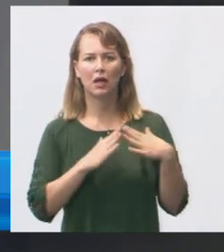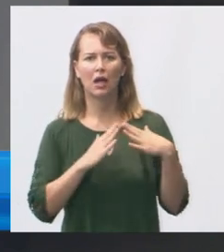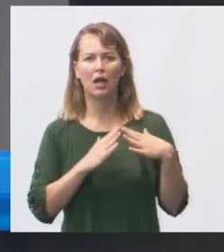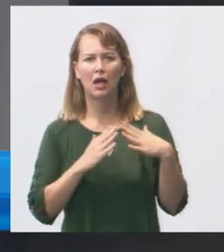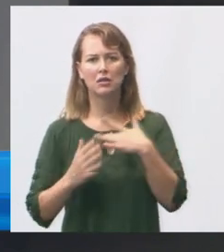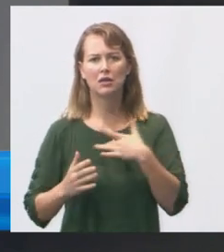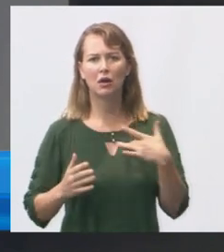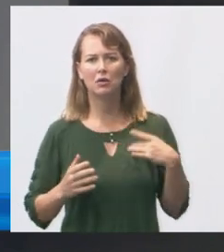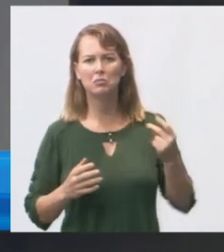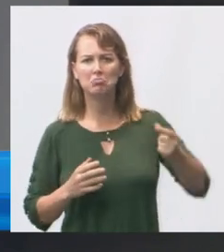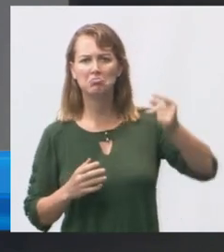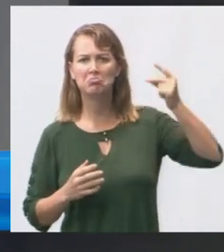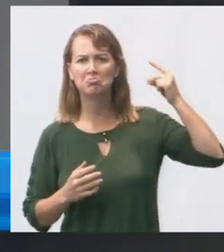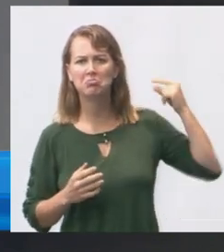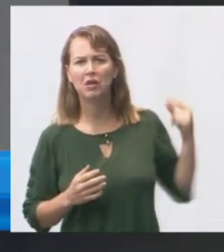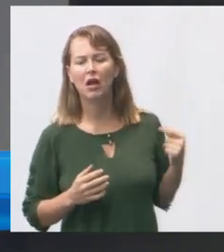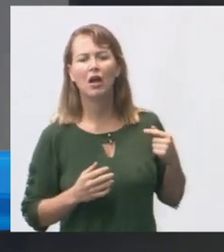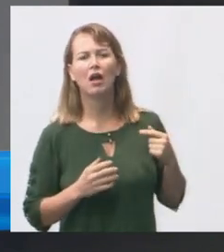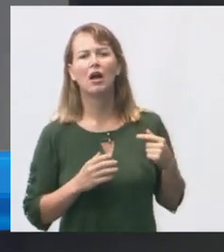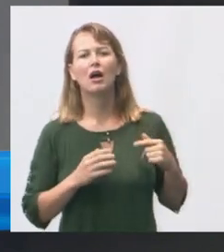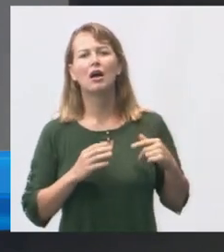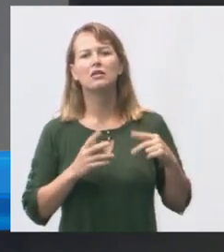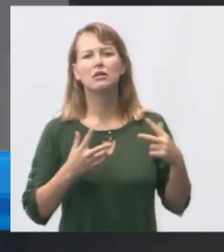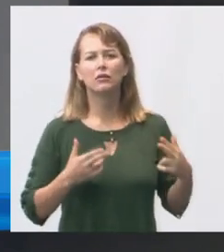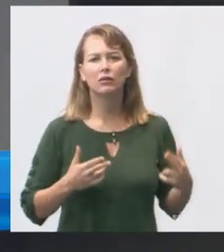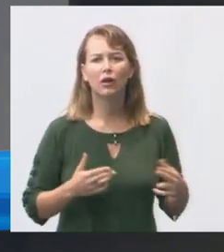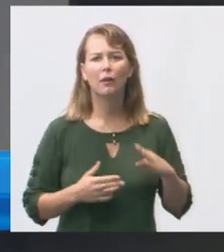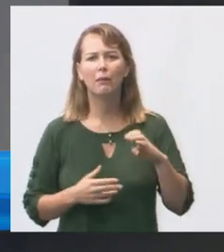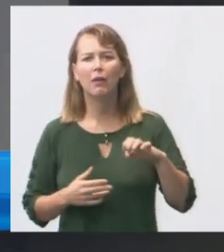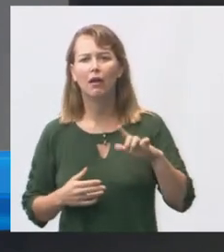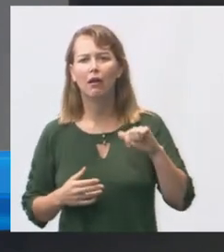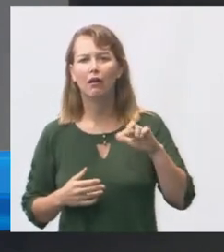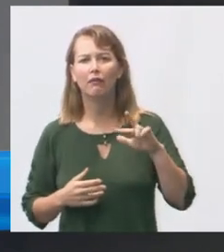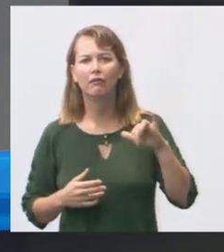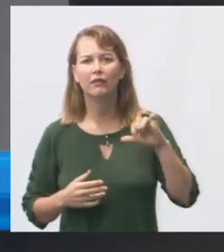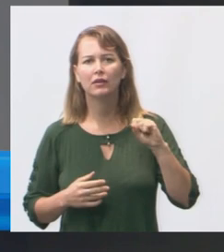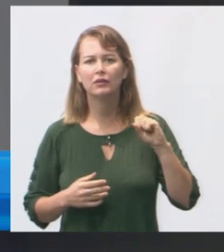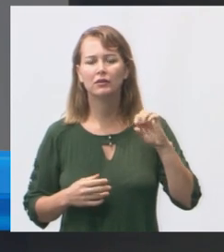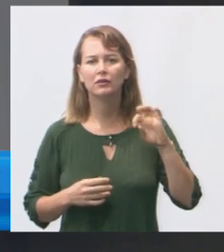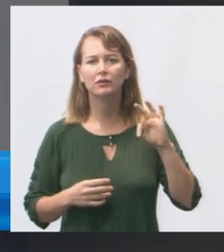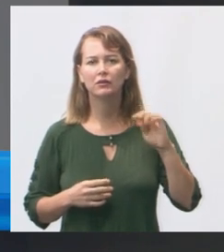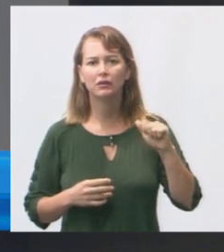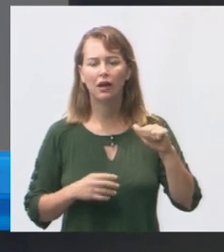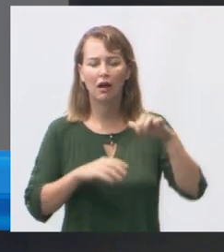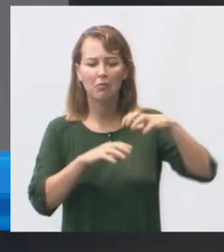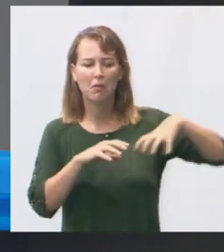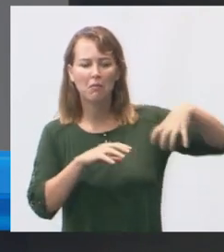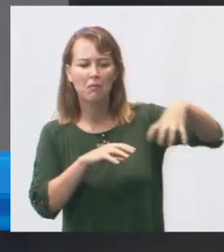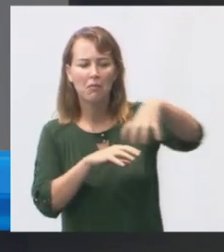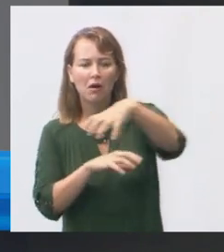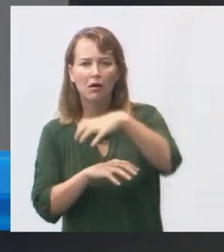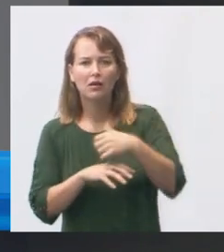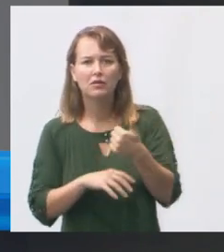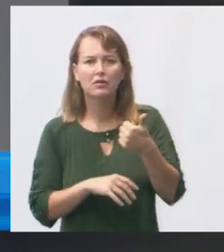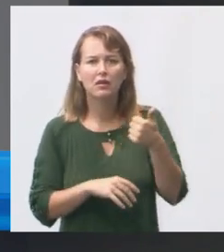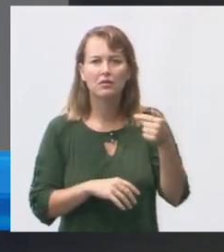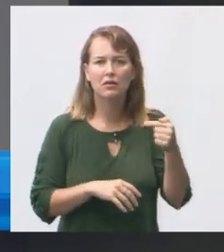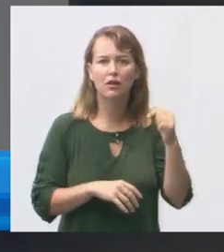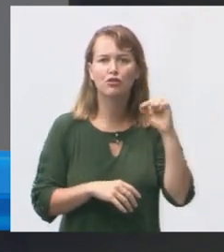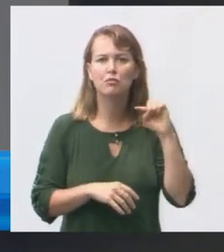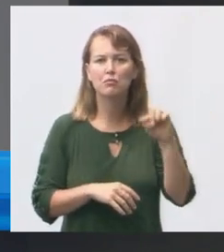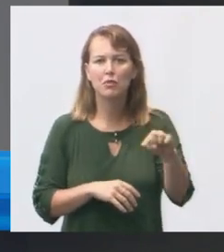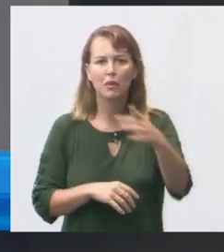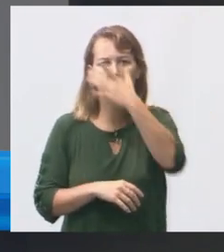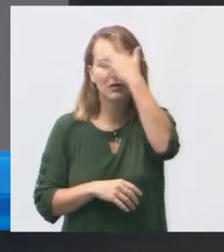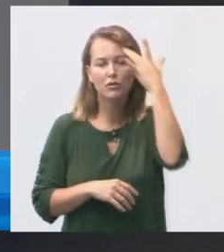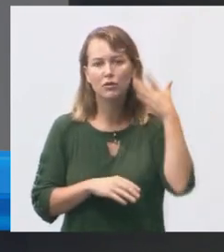atende Santo Antônio Bela Vista Mário Cipresti mais ou menos 17 mil pessoas são